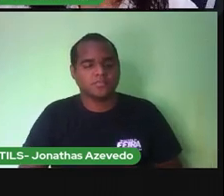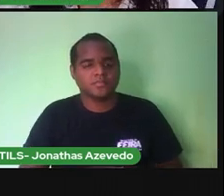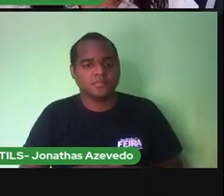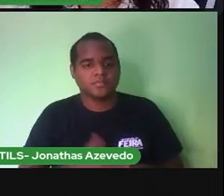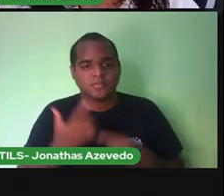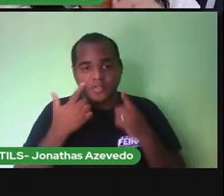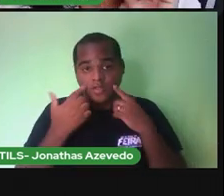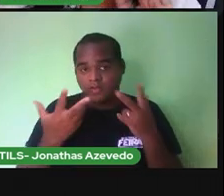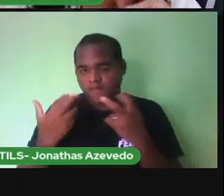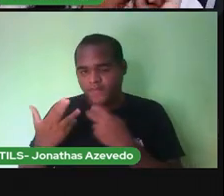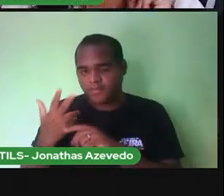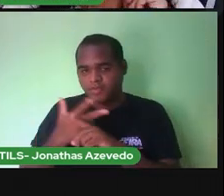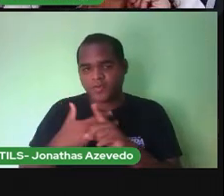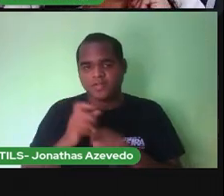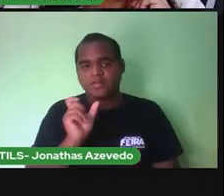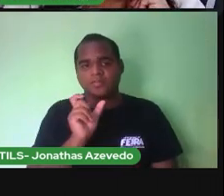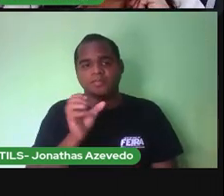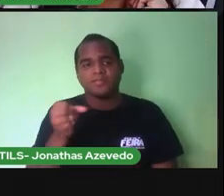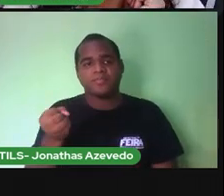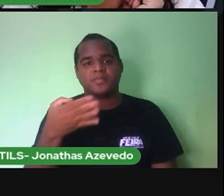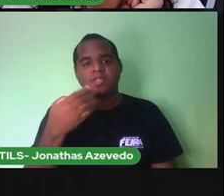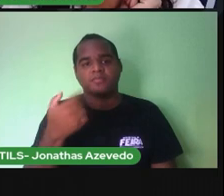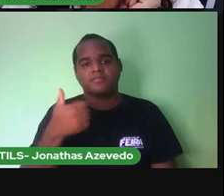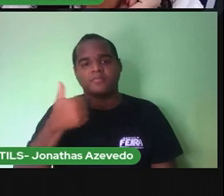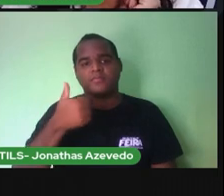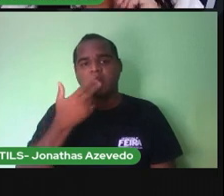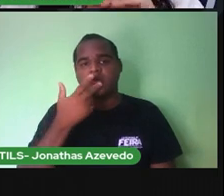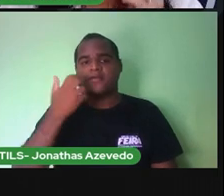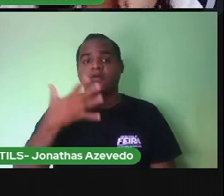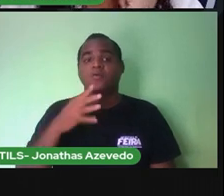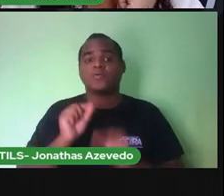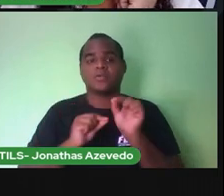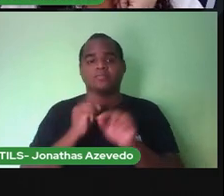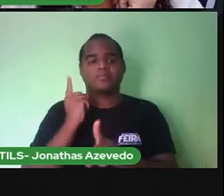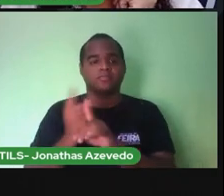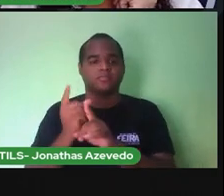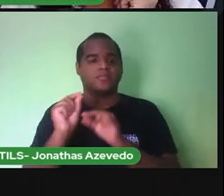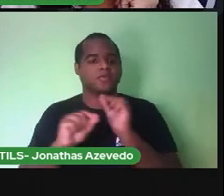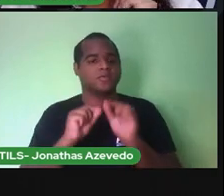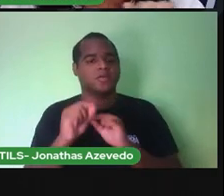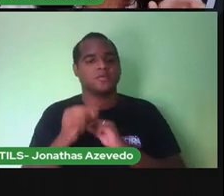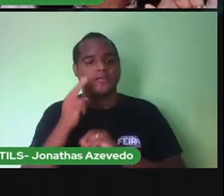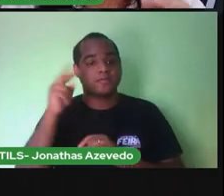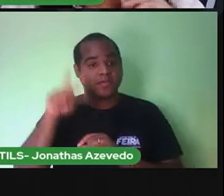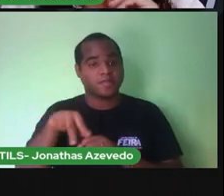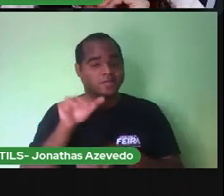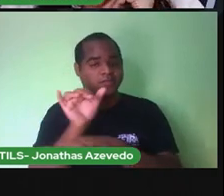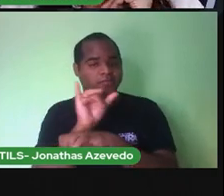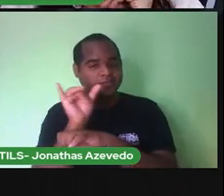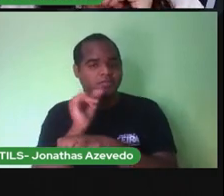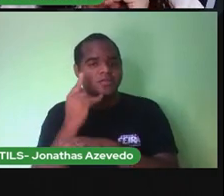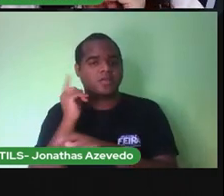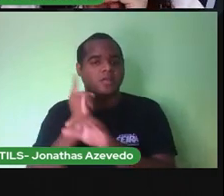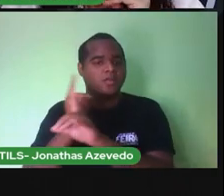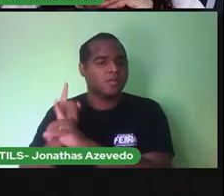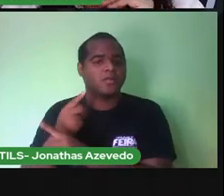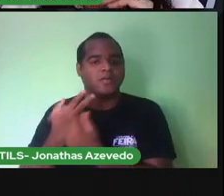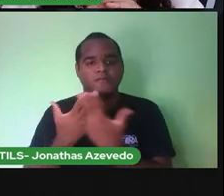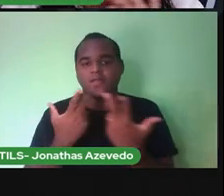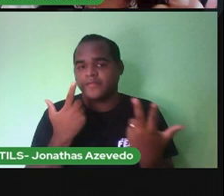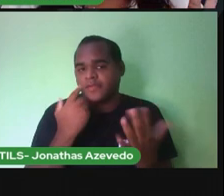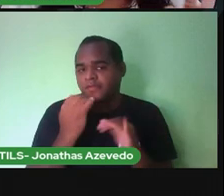palavra Qual será a primeira palavra Que nós vamos encontrar? Você que tá aí assistindo a aula Já conseguiu identificar